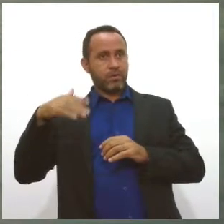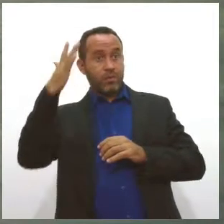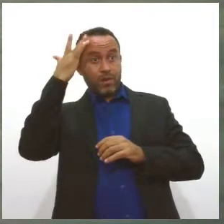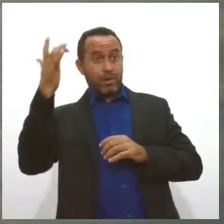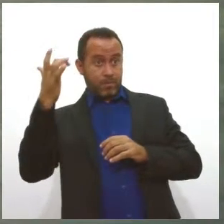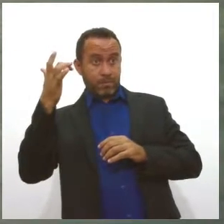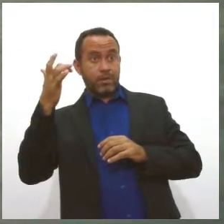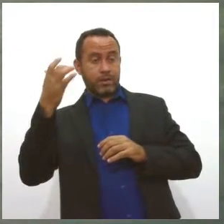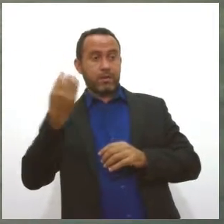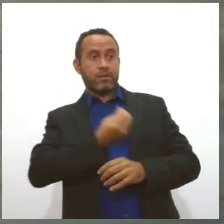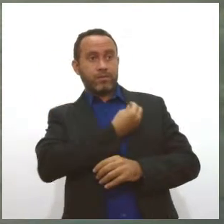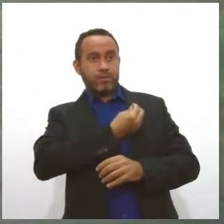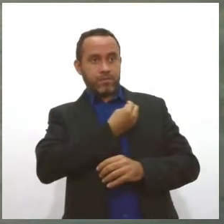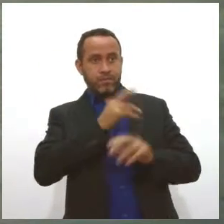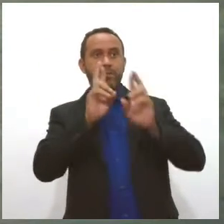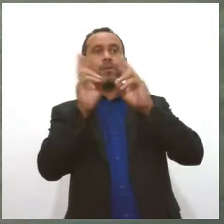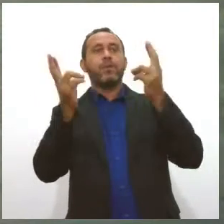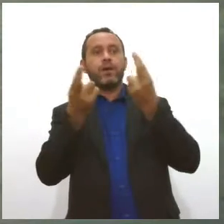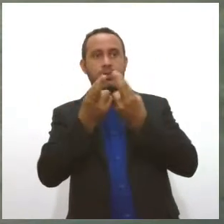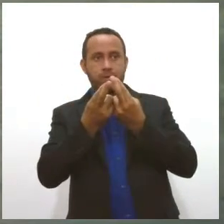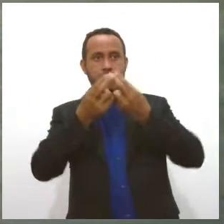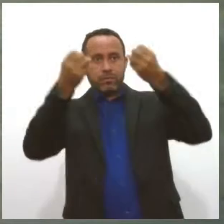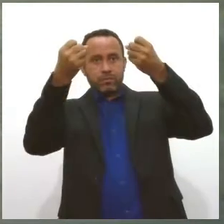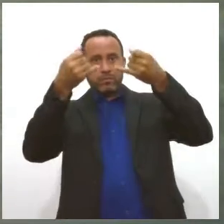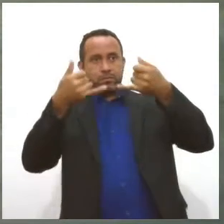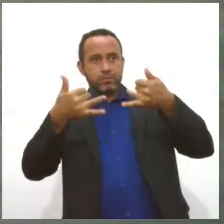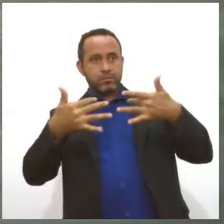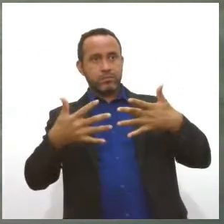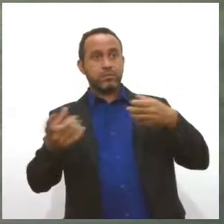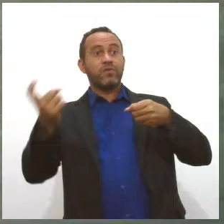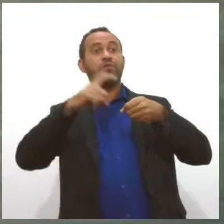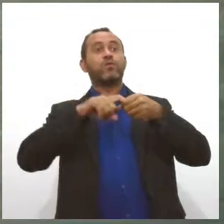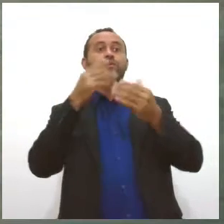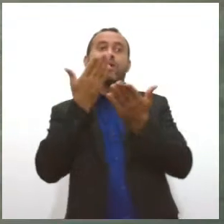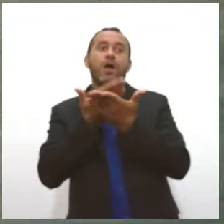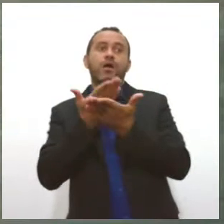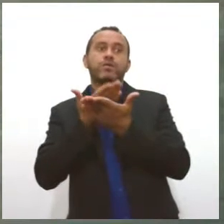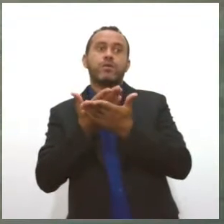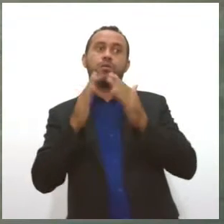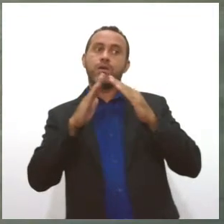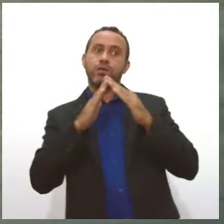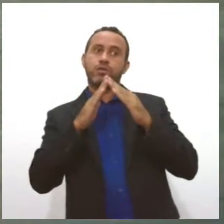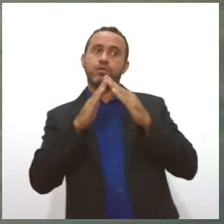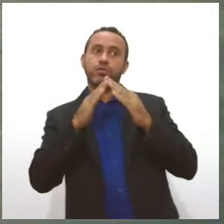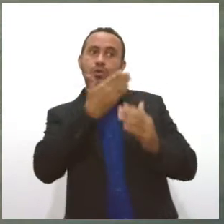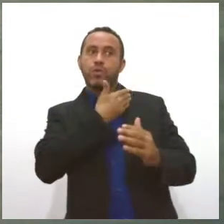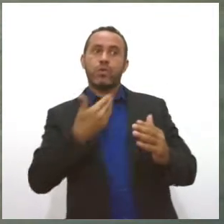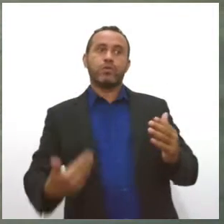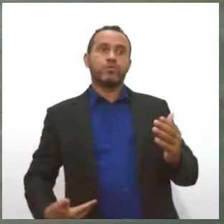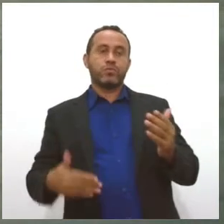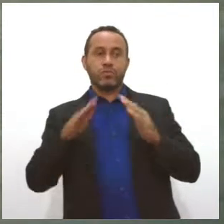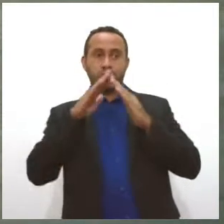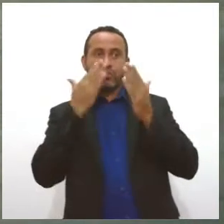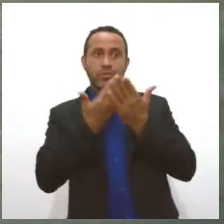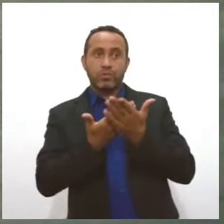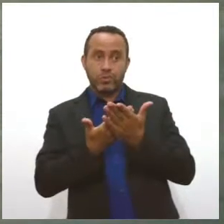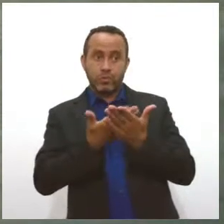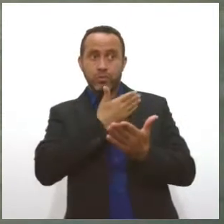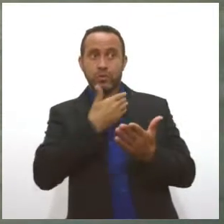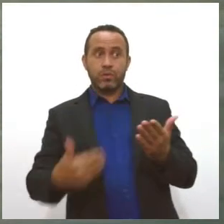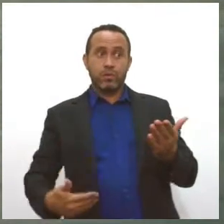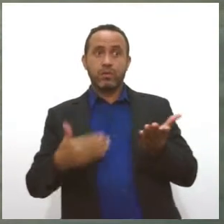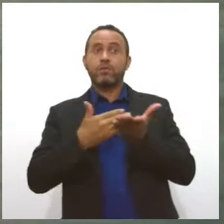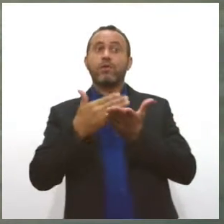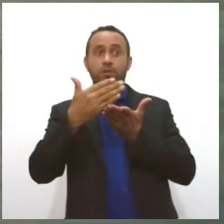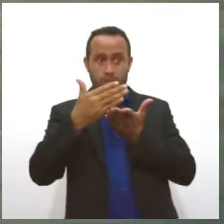vai participar conosco aqui, falando sobre a retomada aí das aulas, que elas vão começar agora presenciais, né,